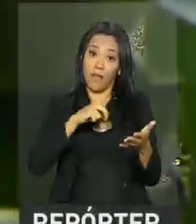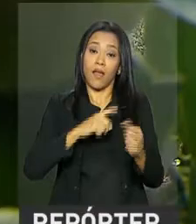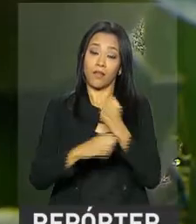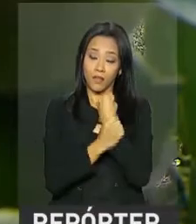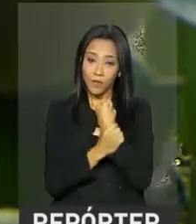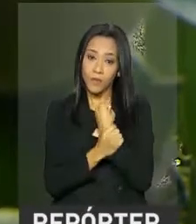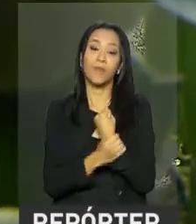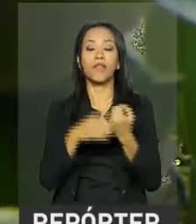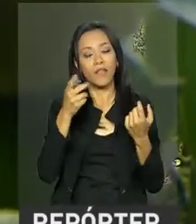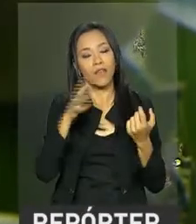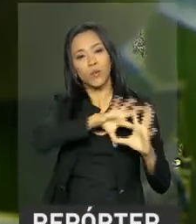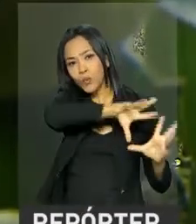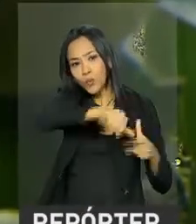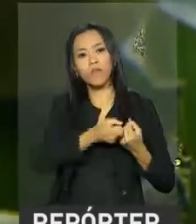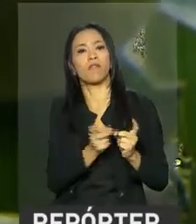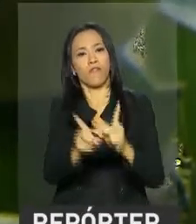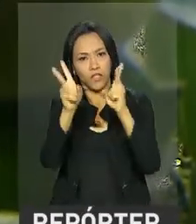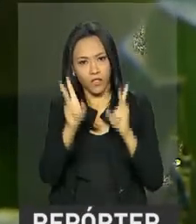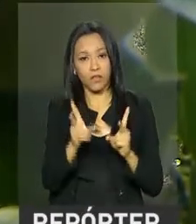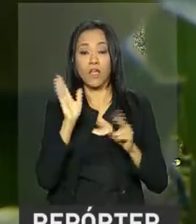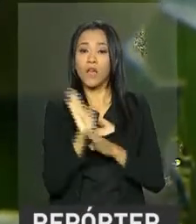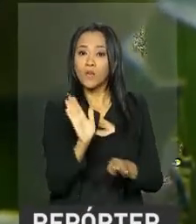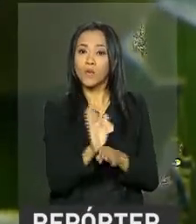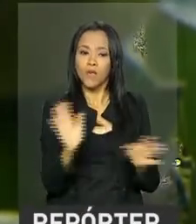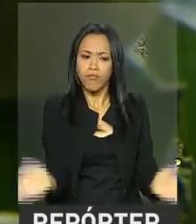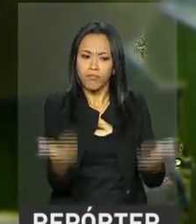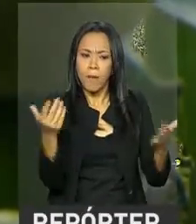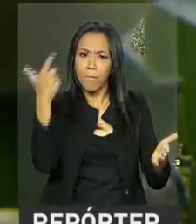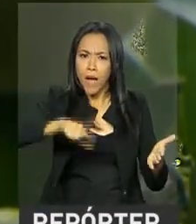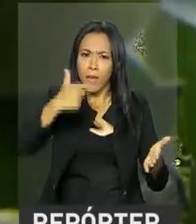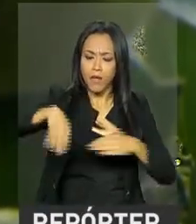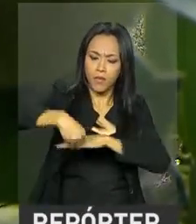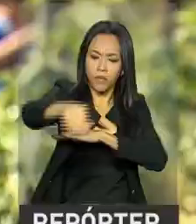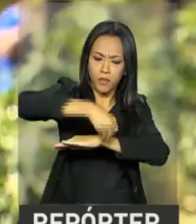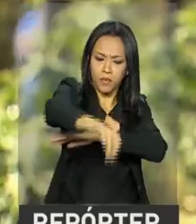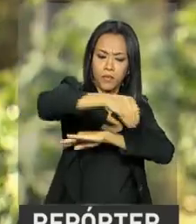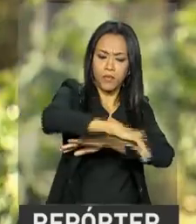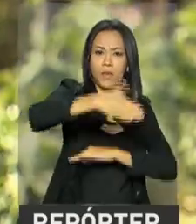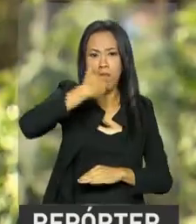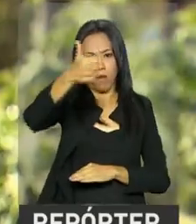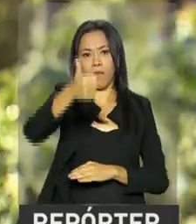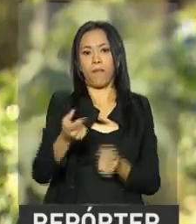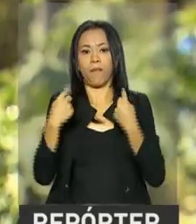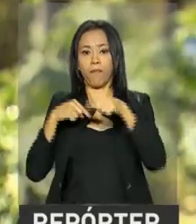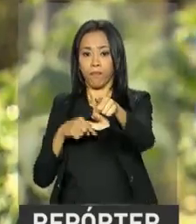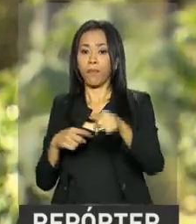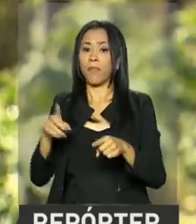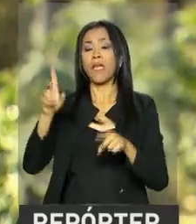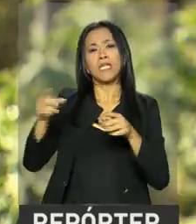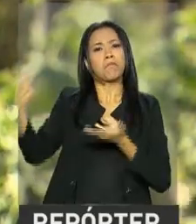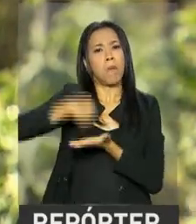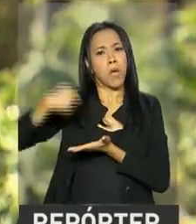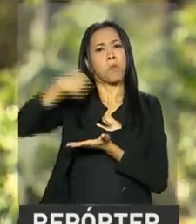comercialização da fruta, o que ajuda o agricultor a produzir cada vez mais e melhor. Tem um determinado tempo que ele não paga, paga